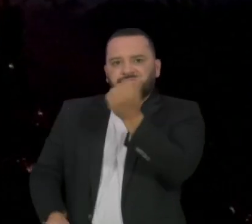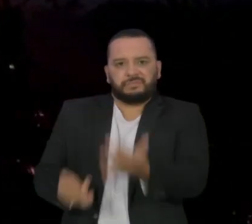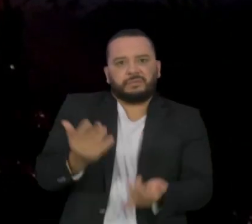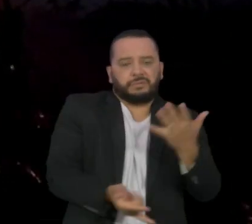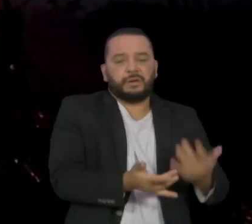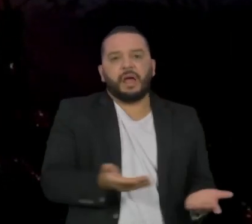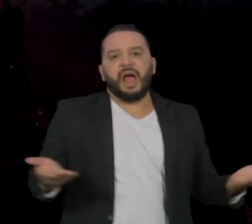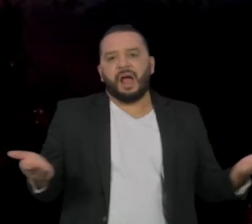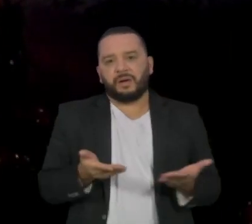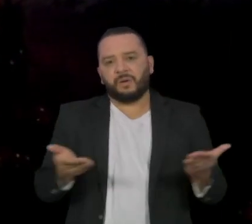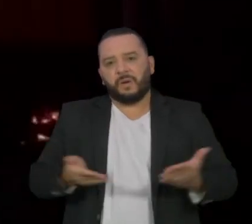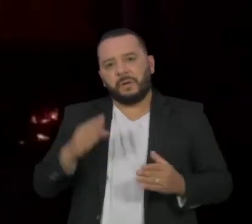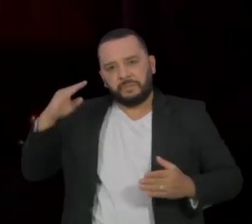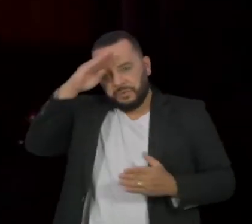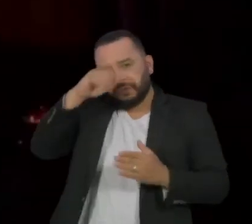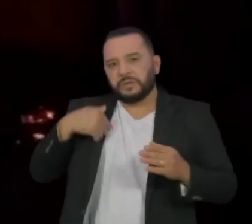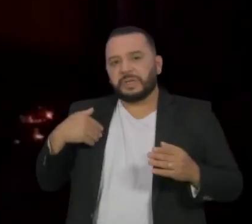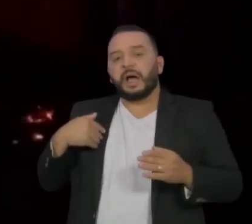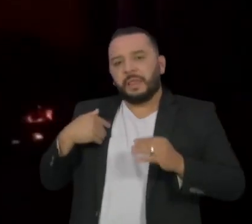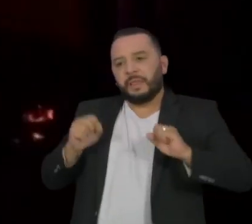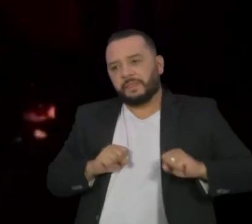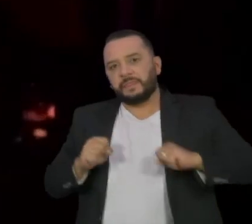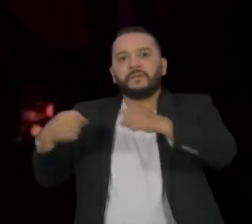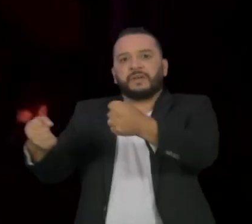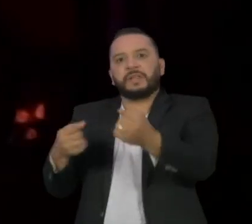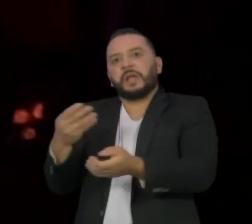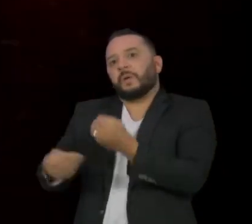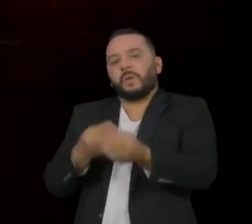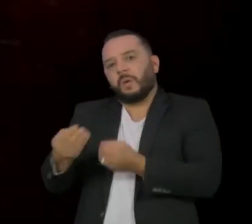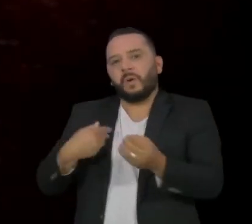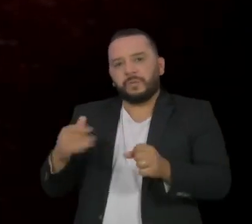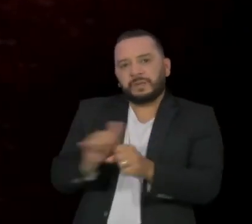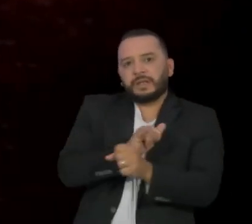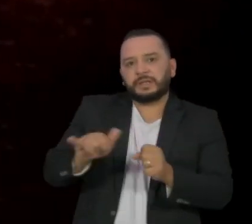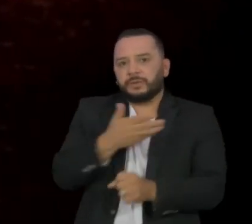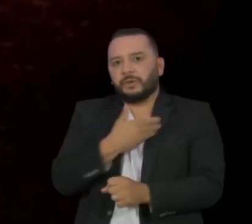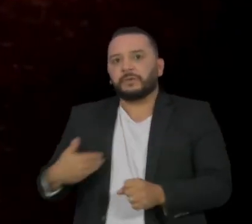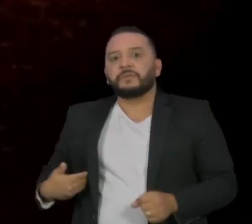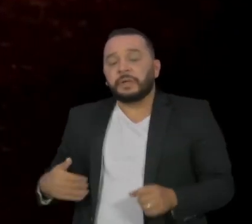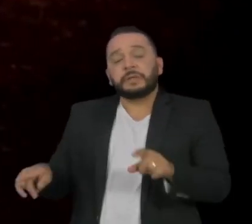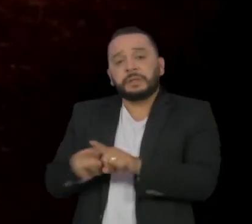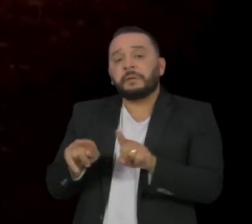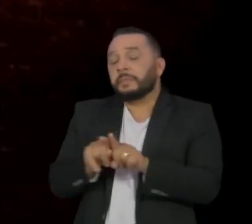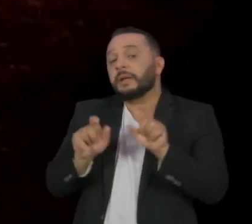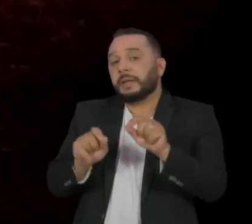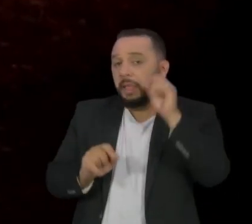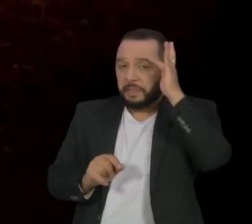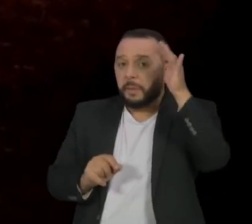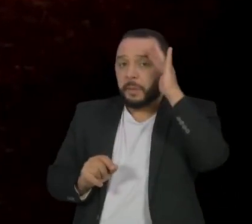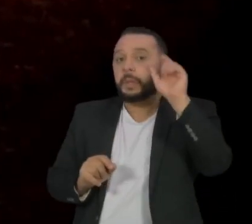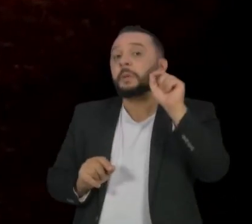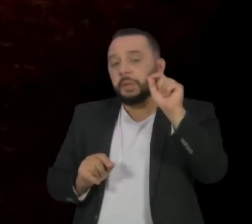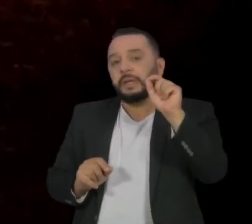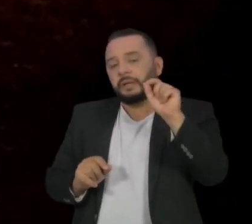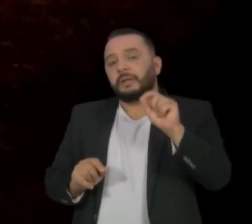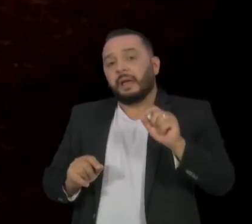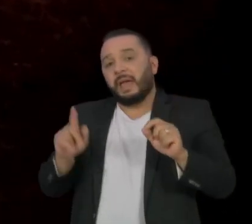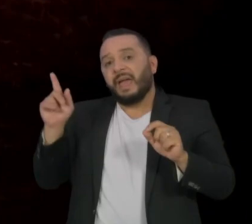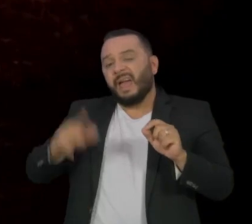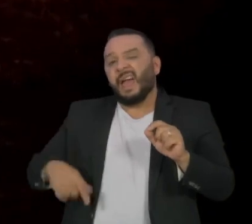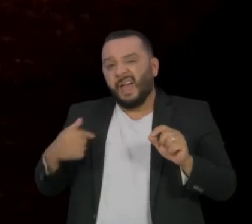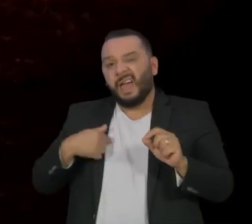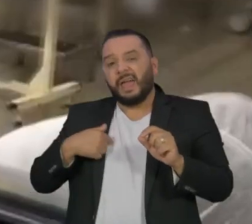Jair Bolsonaro deverá apresentar as medidas tomadas pelo governo e insistir na tese de que a questão ambiental é usada para